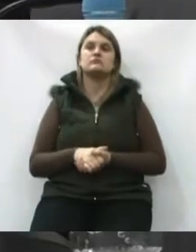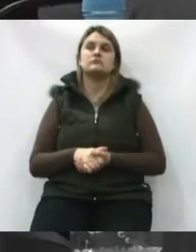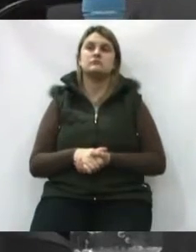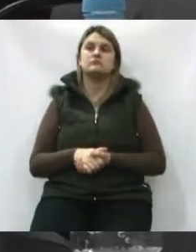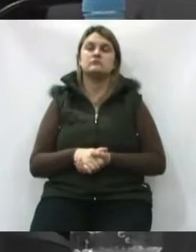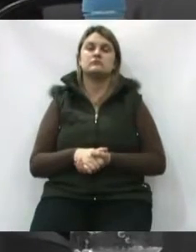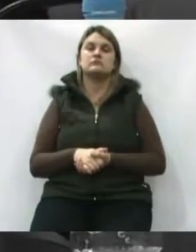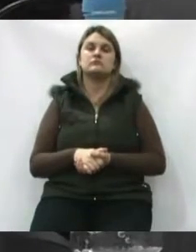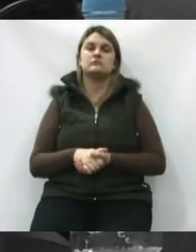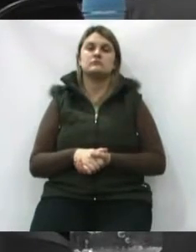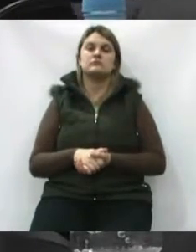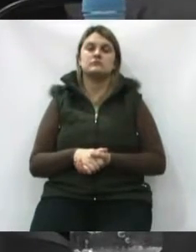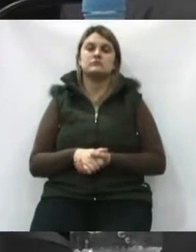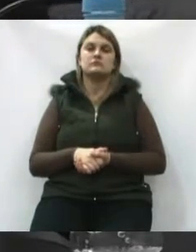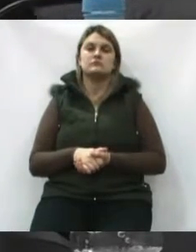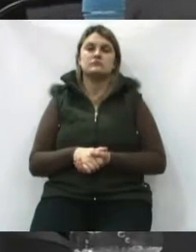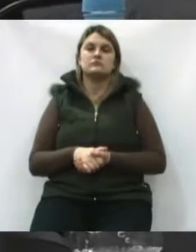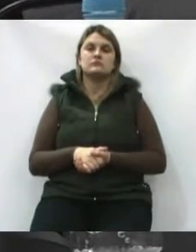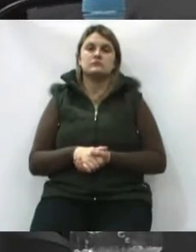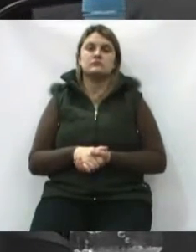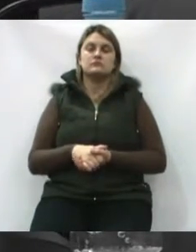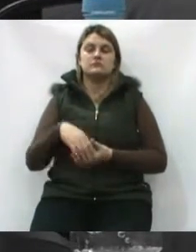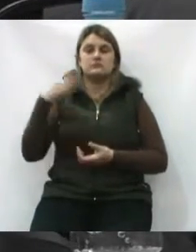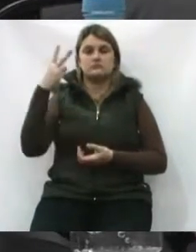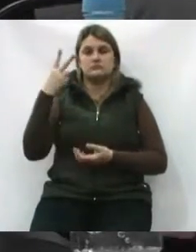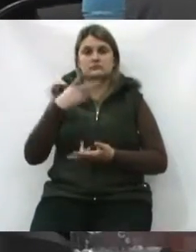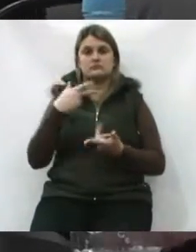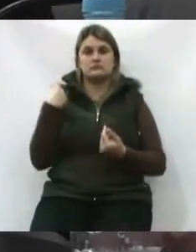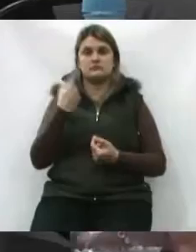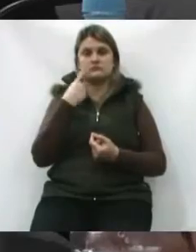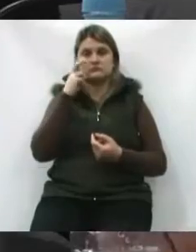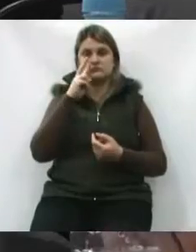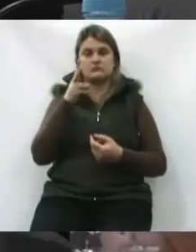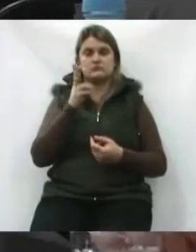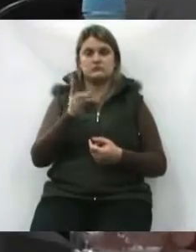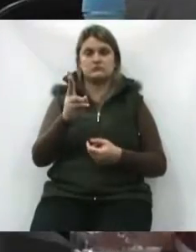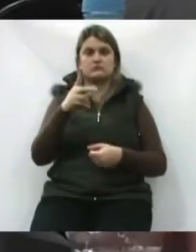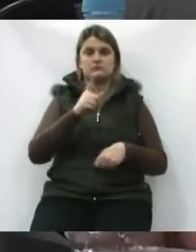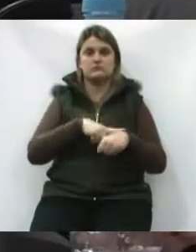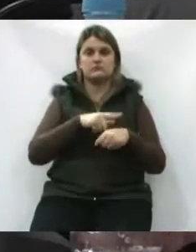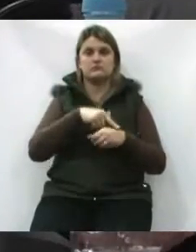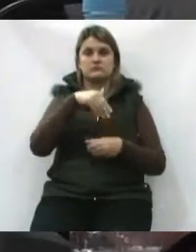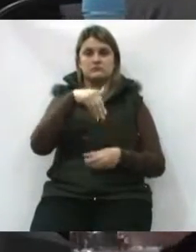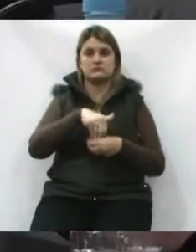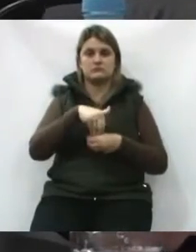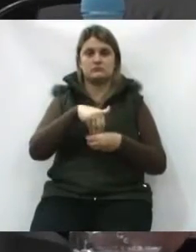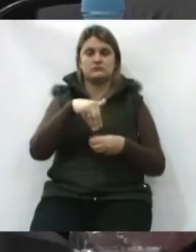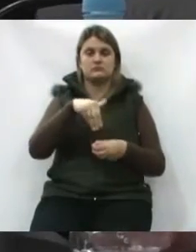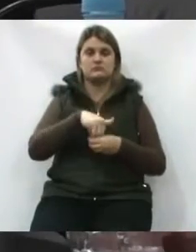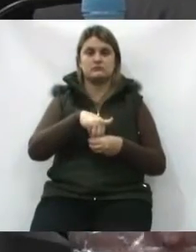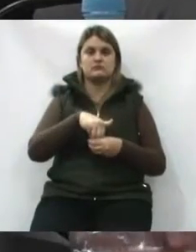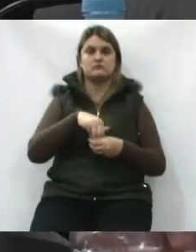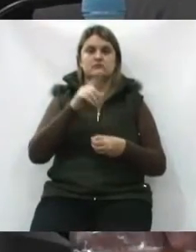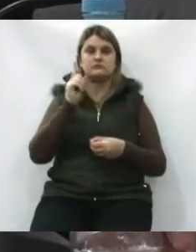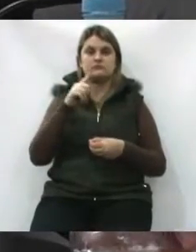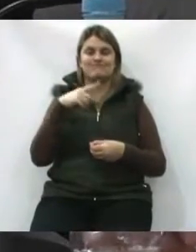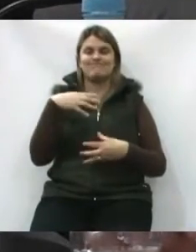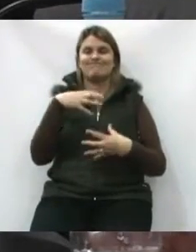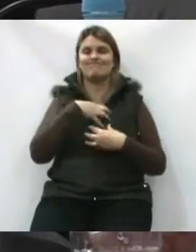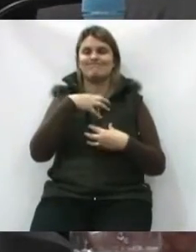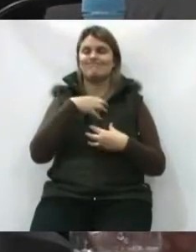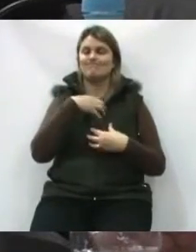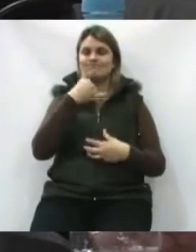questão é que nós vemos sempre, em época eleitoral, uma